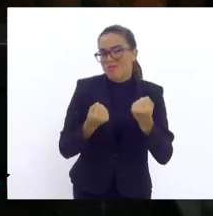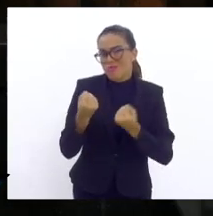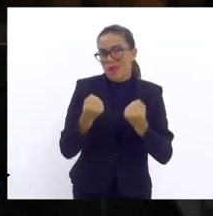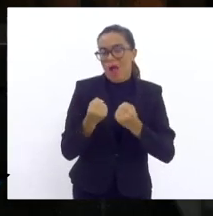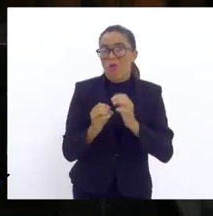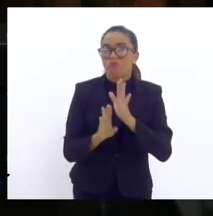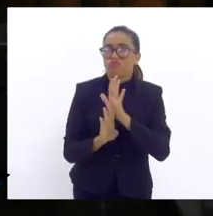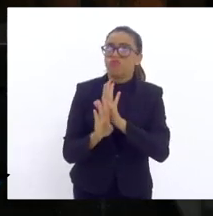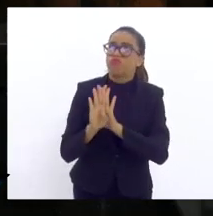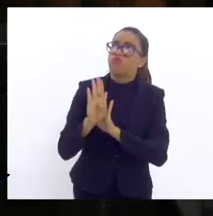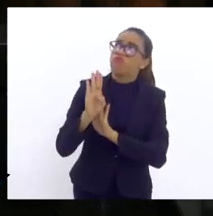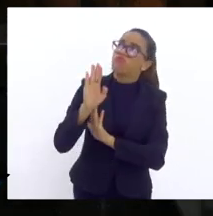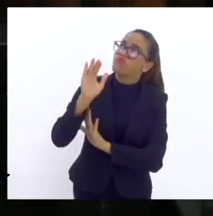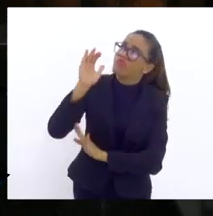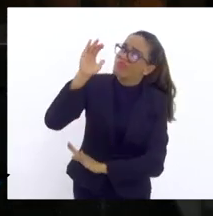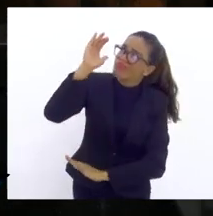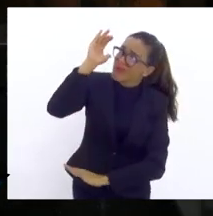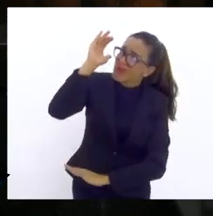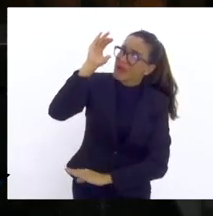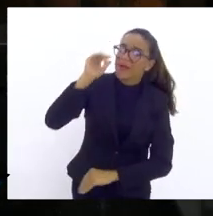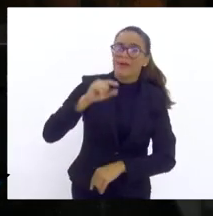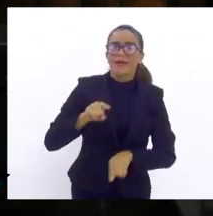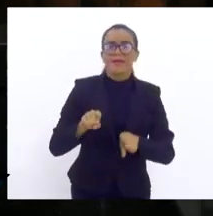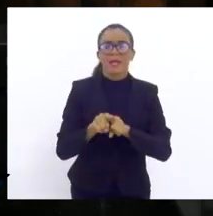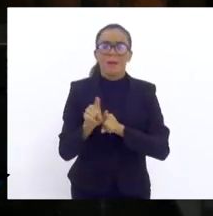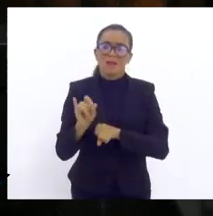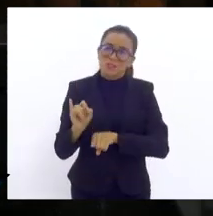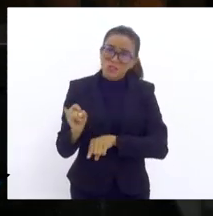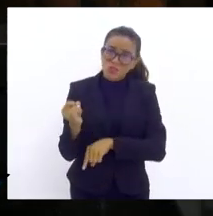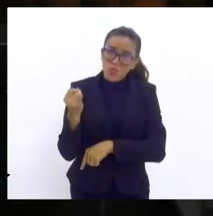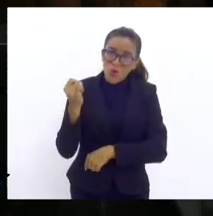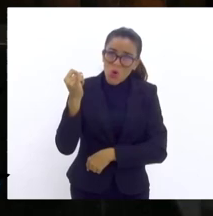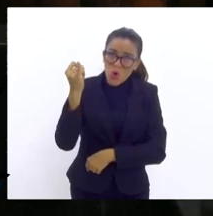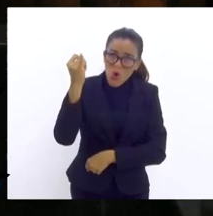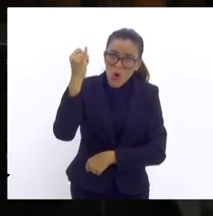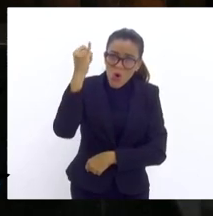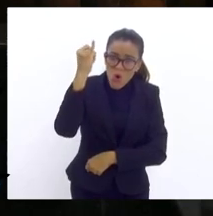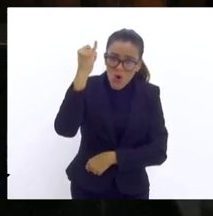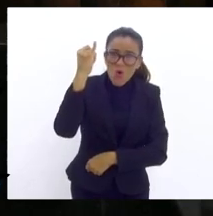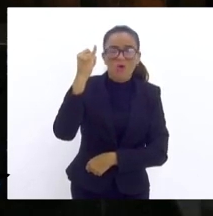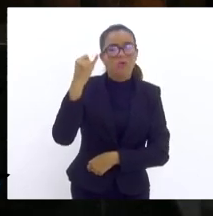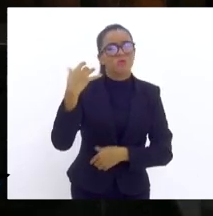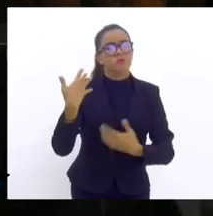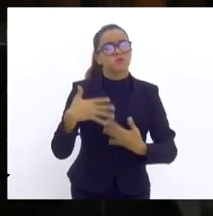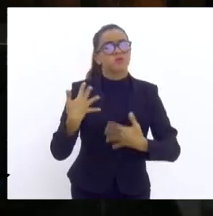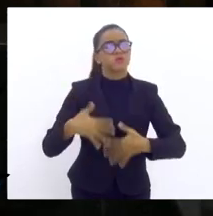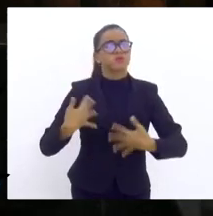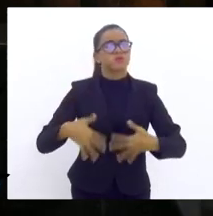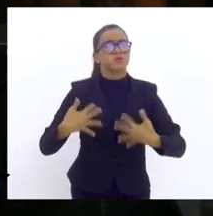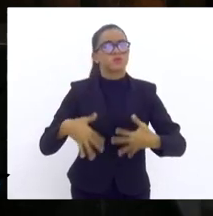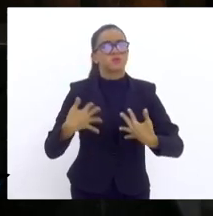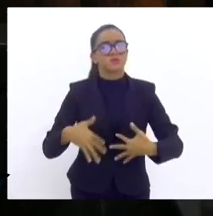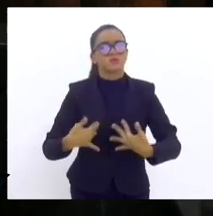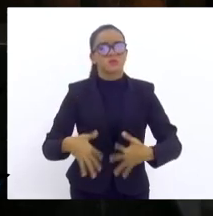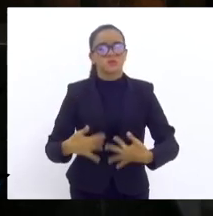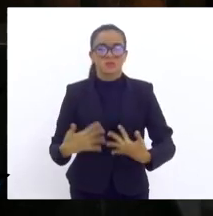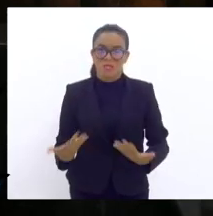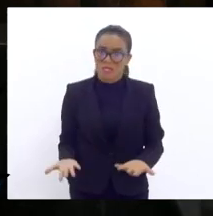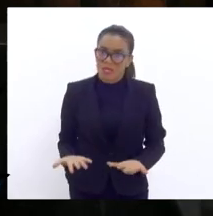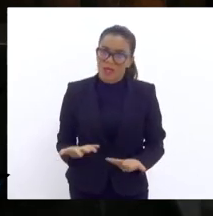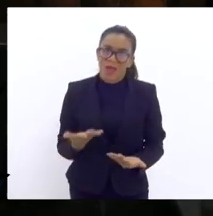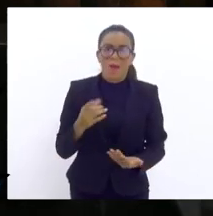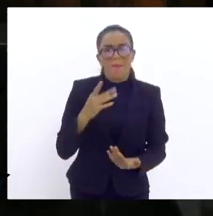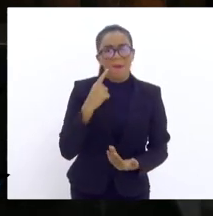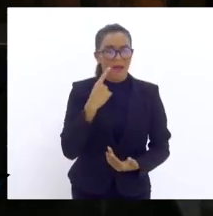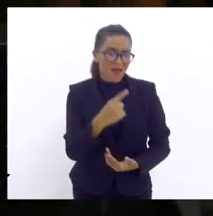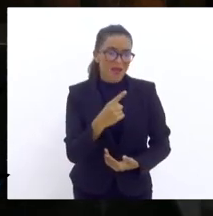céu e os juros dos financiamentos estão exorbitantes. Basta ver que